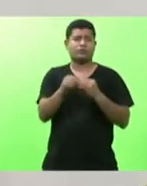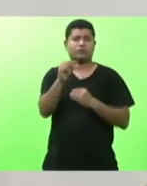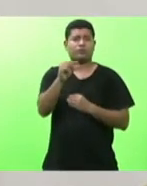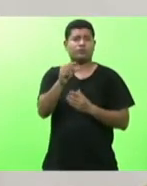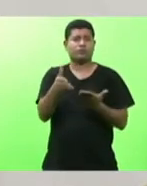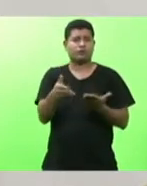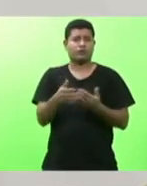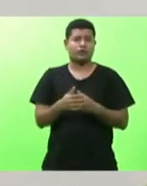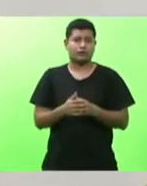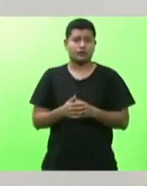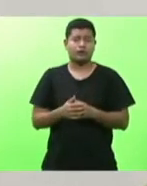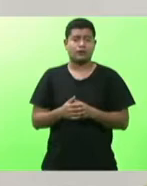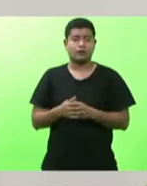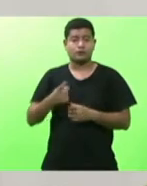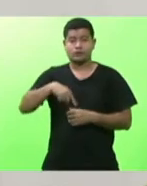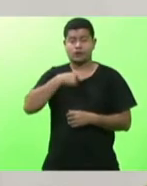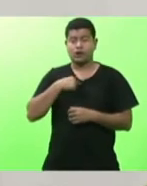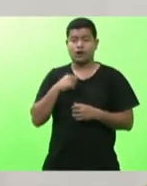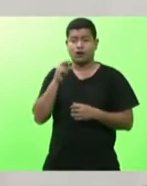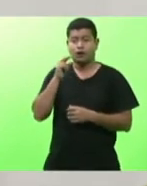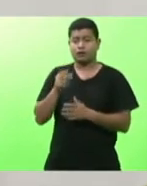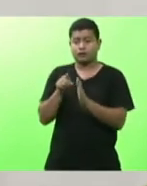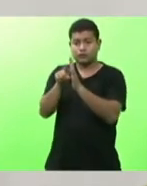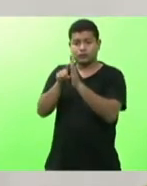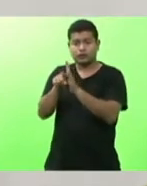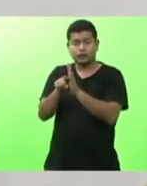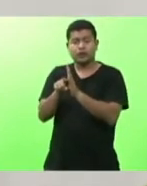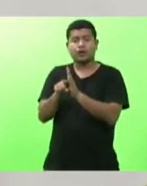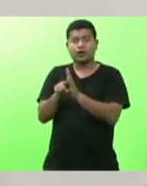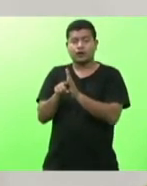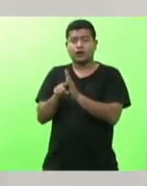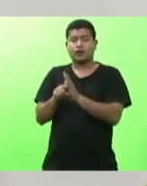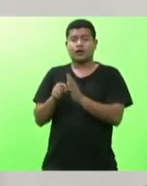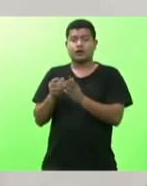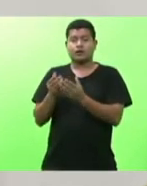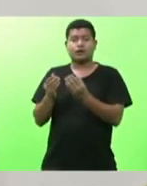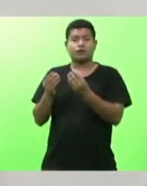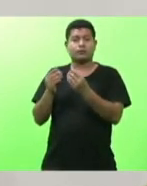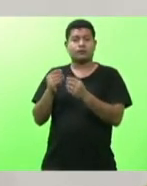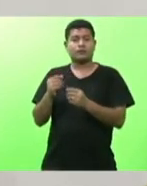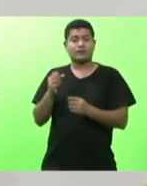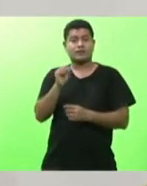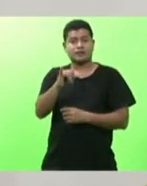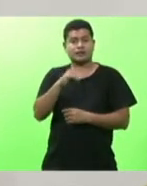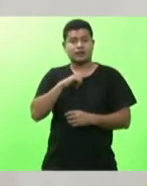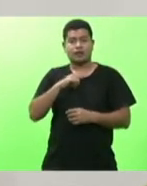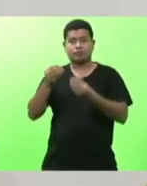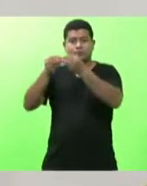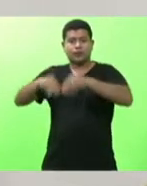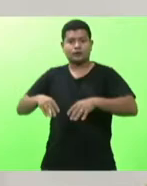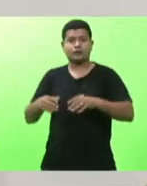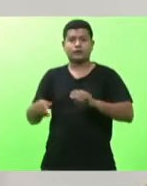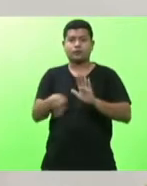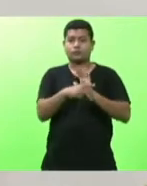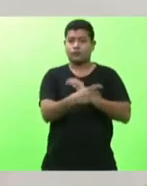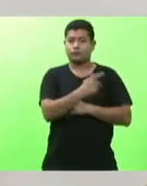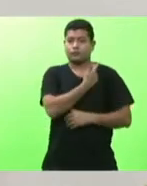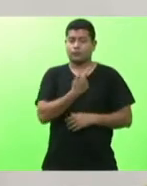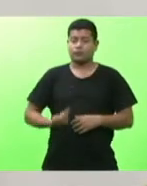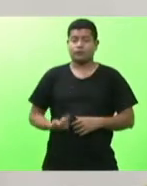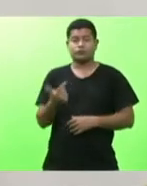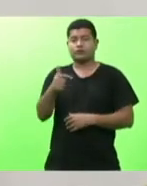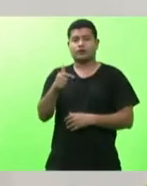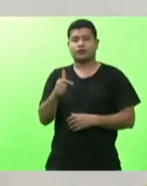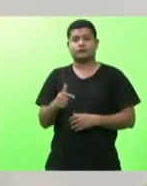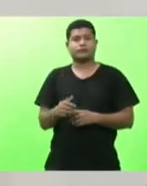um impacto e realmente é mínimo. Nós não estamos falando de reajuste, nós estamos falando de valores